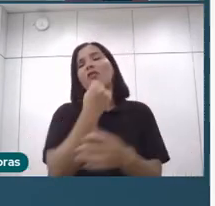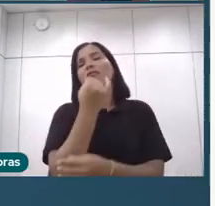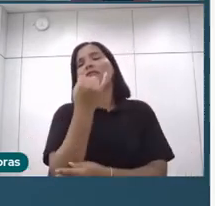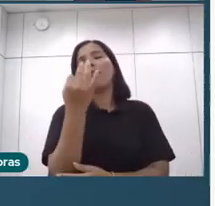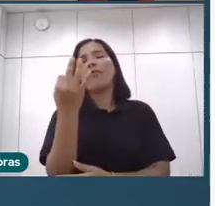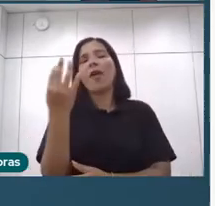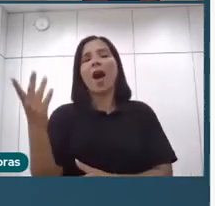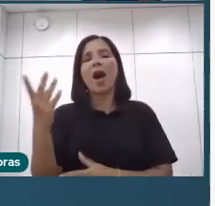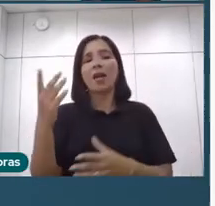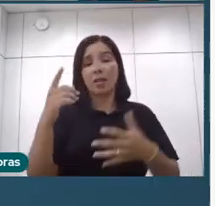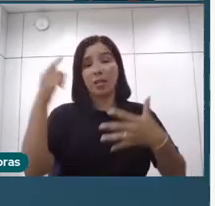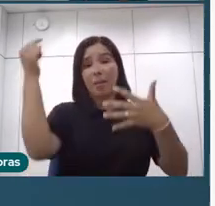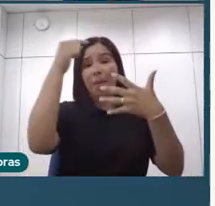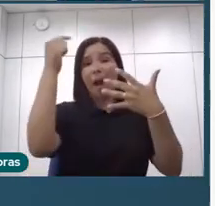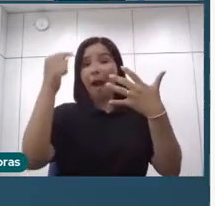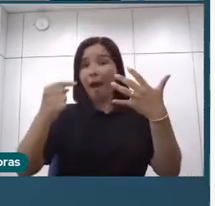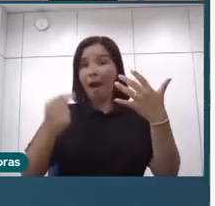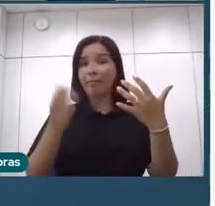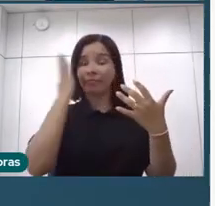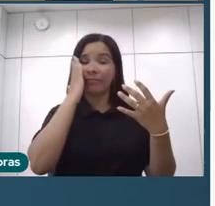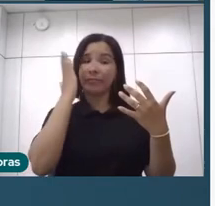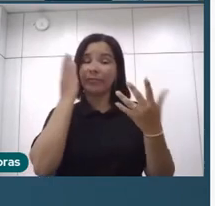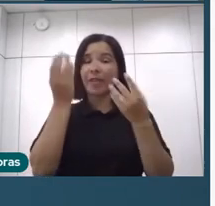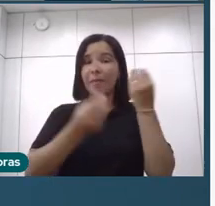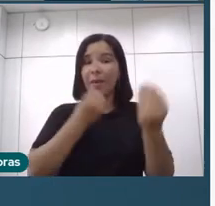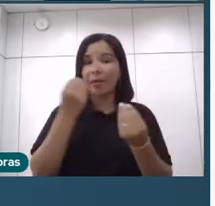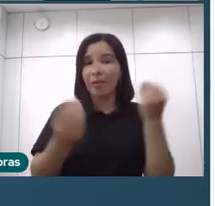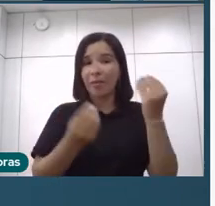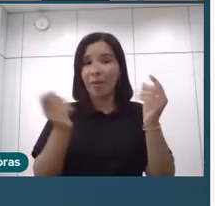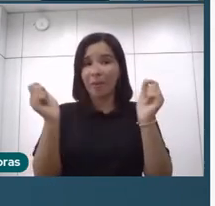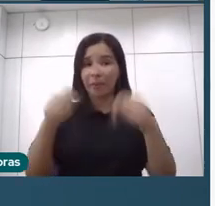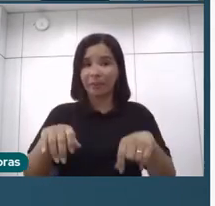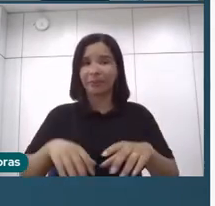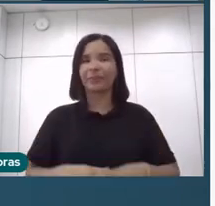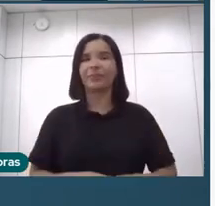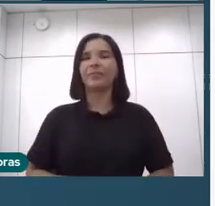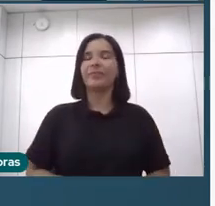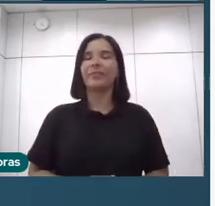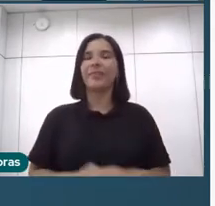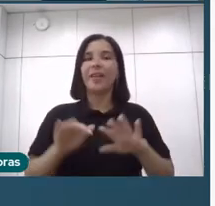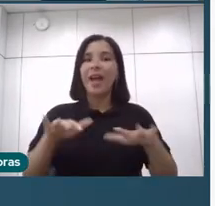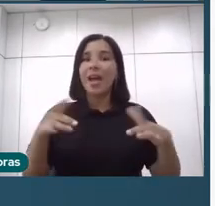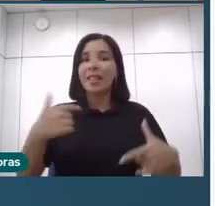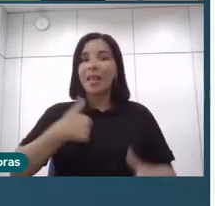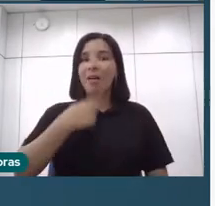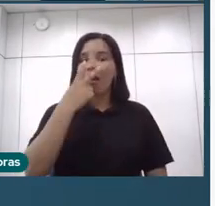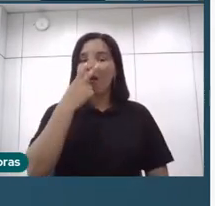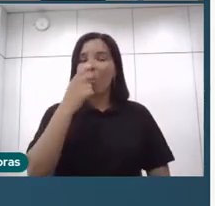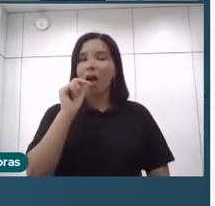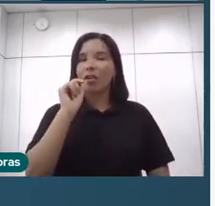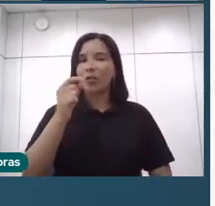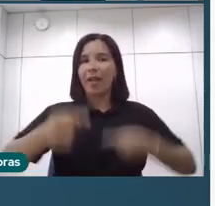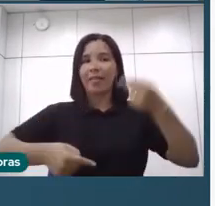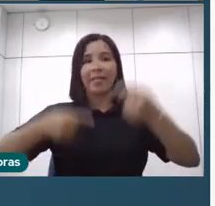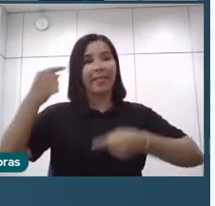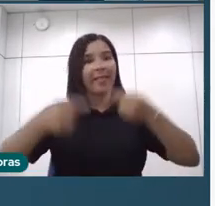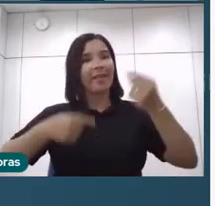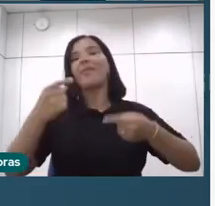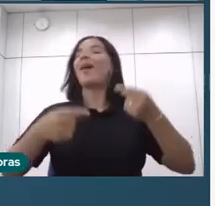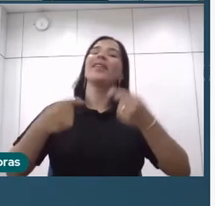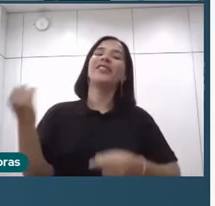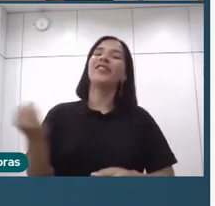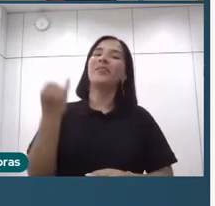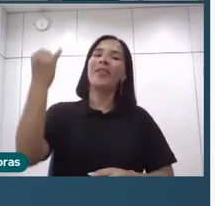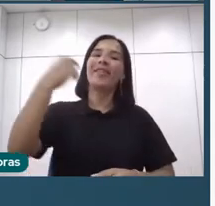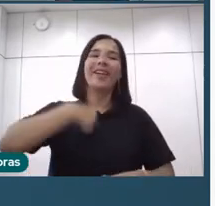recorte possível, possível, então acho que aqui é um debate importante, só que eu vou fugir do debate,